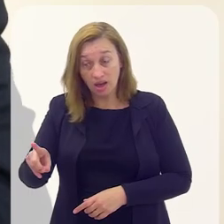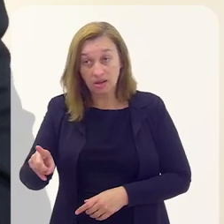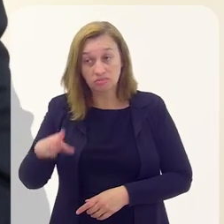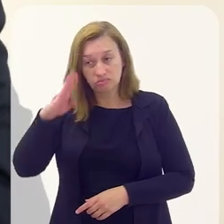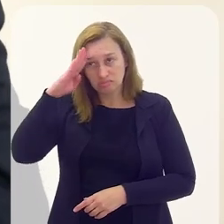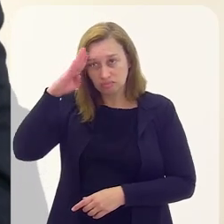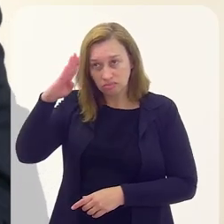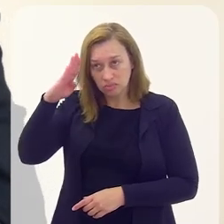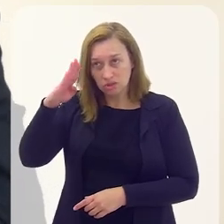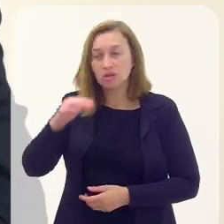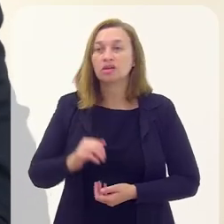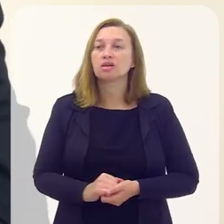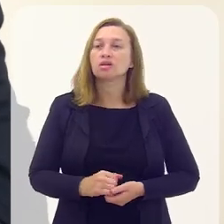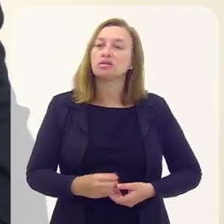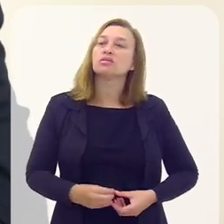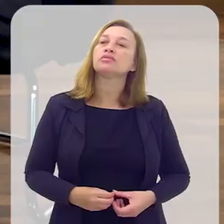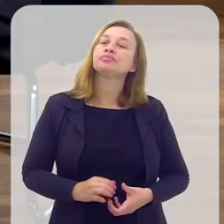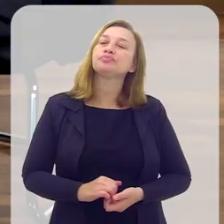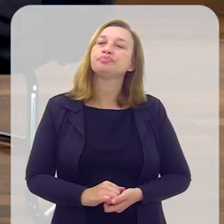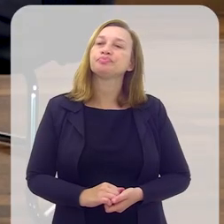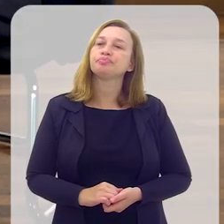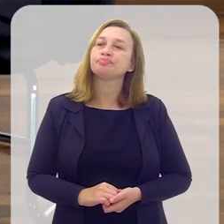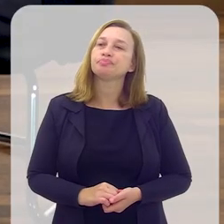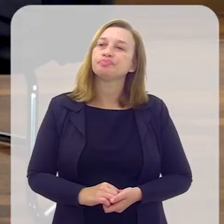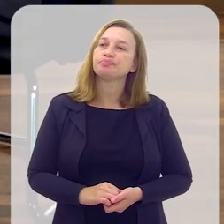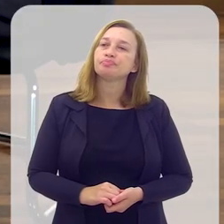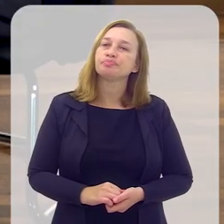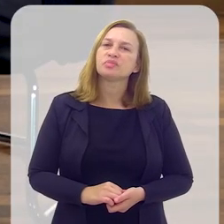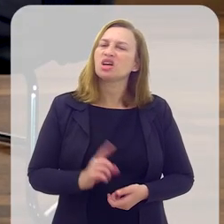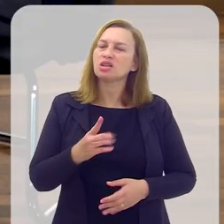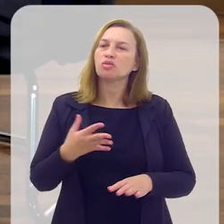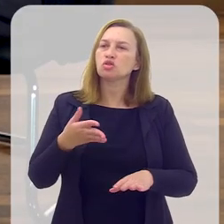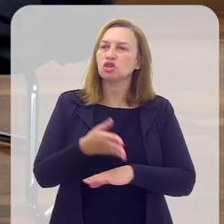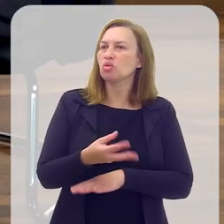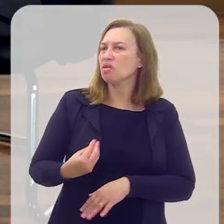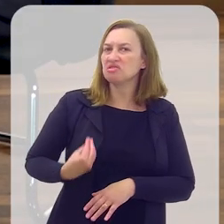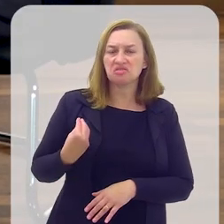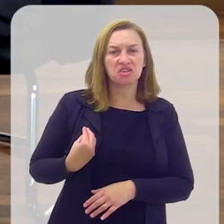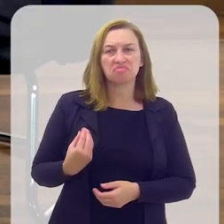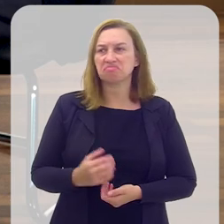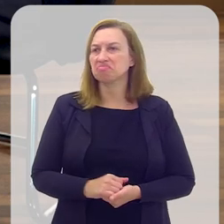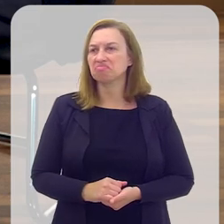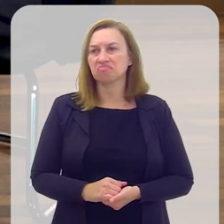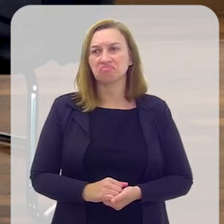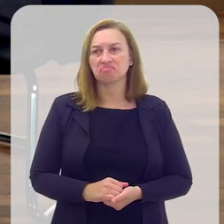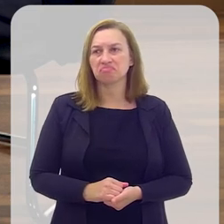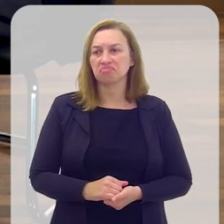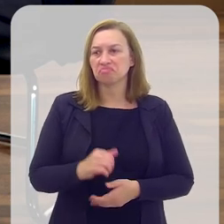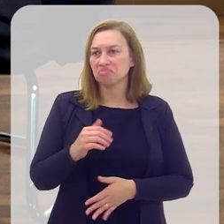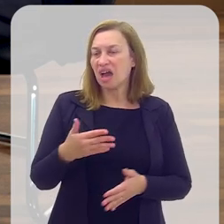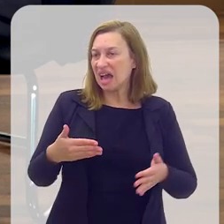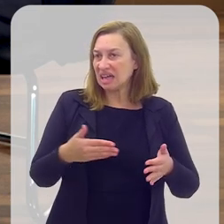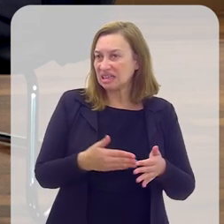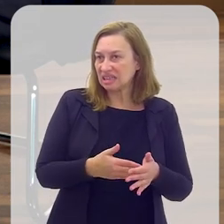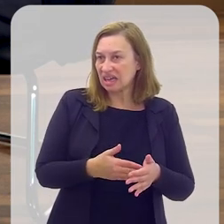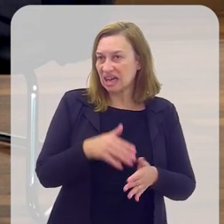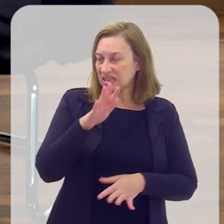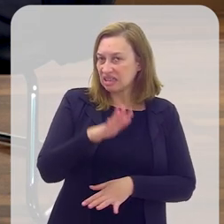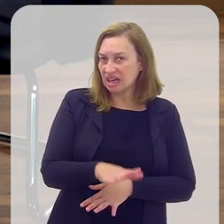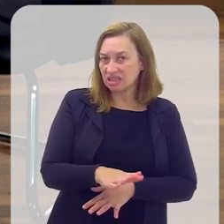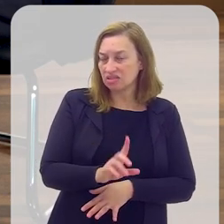entrega, o que estava sendo procurado, e ele não chegou a sobreviver à tarde